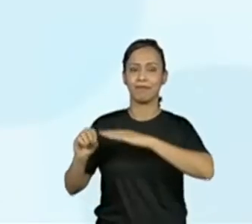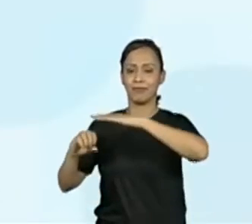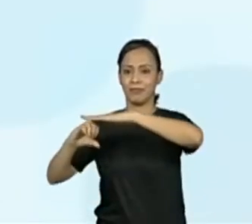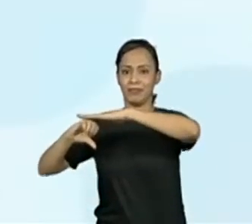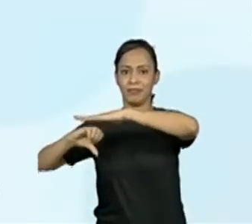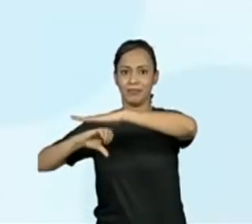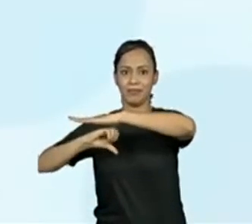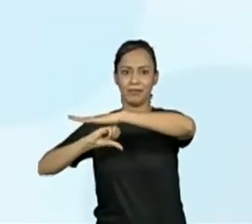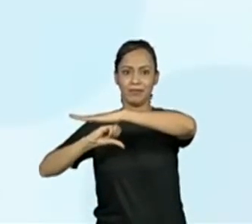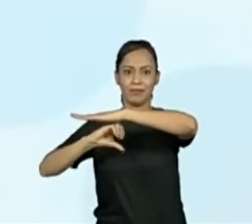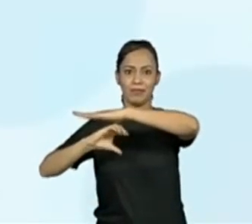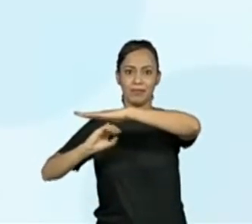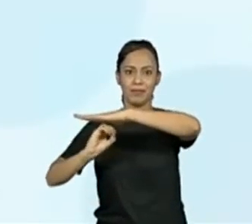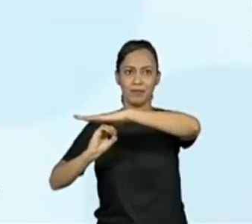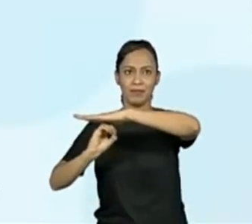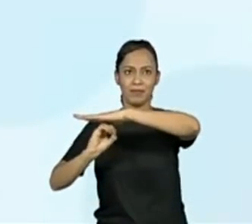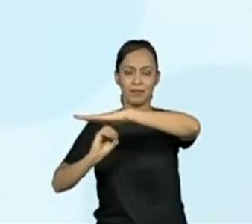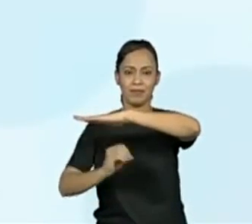Vamos lá.